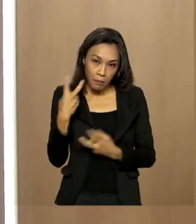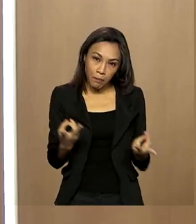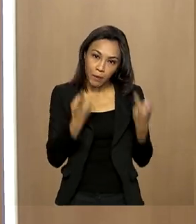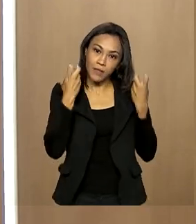resultados desse ano.